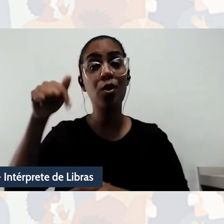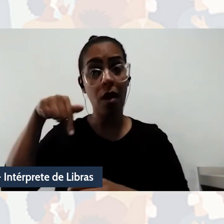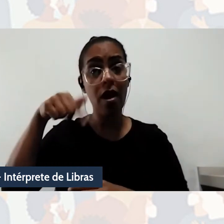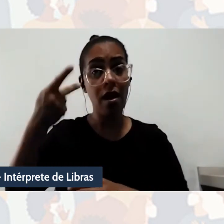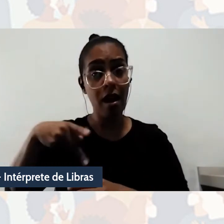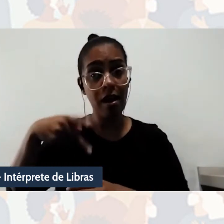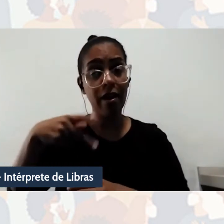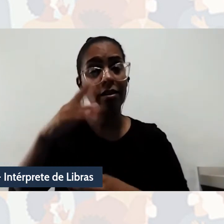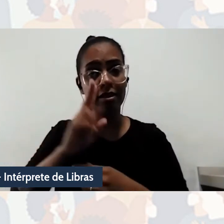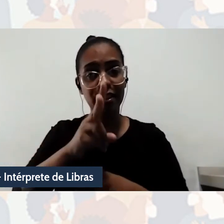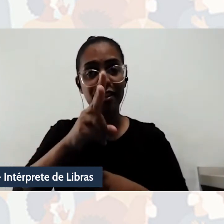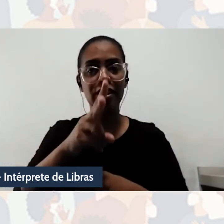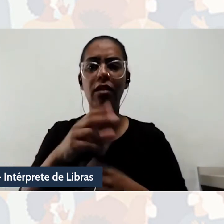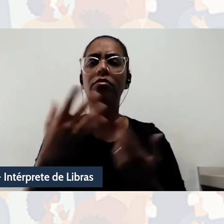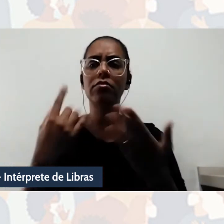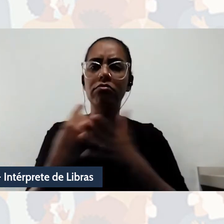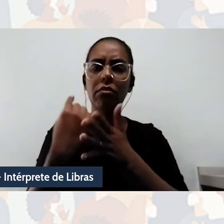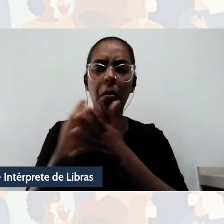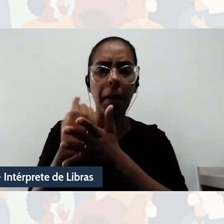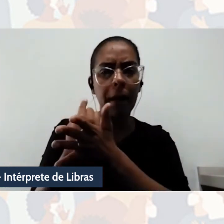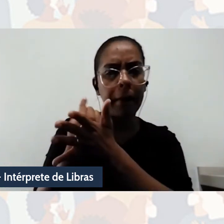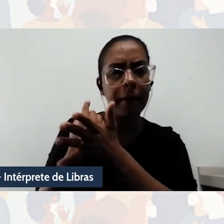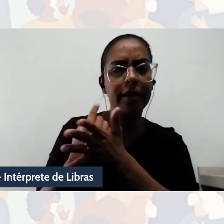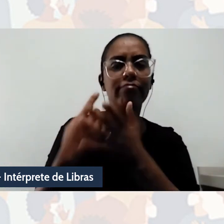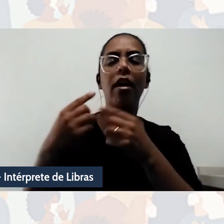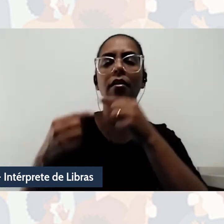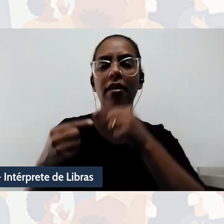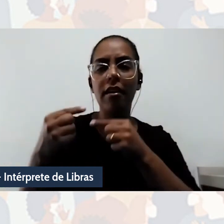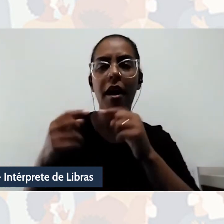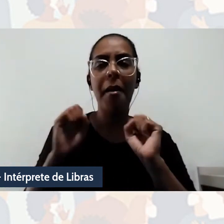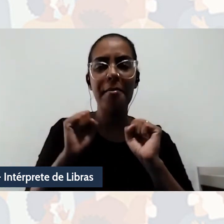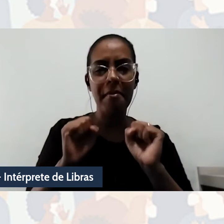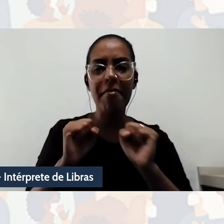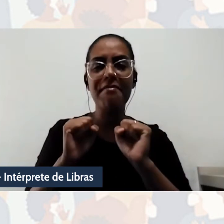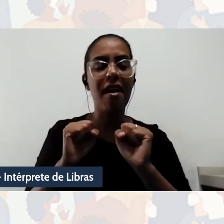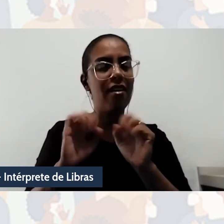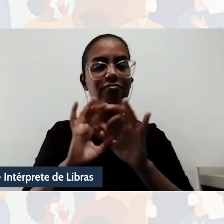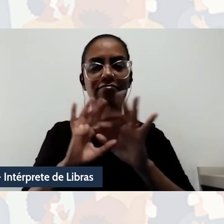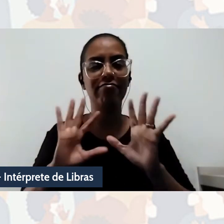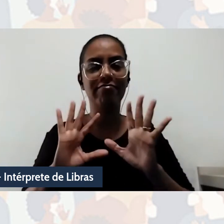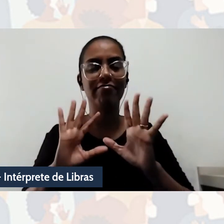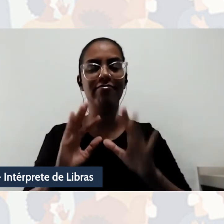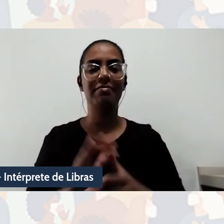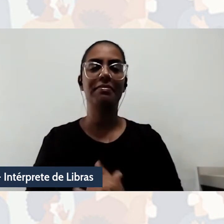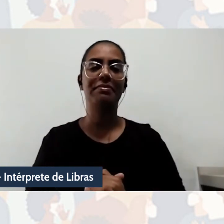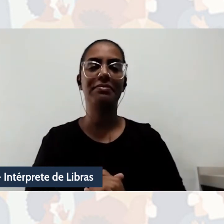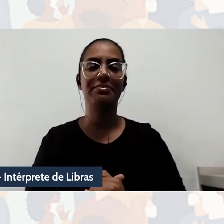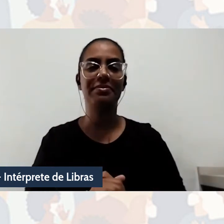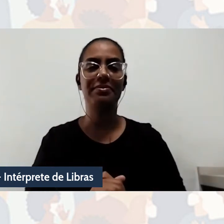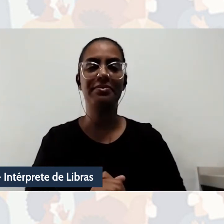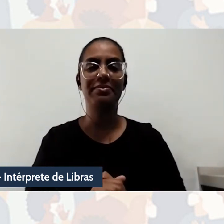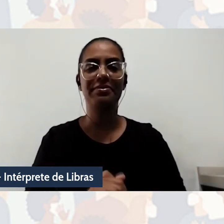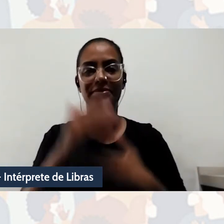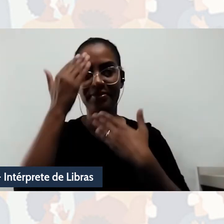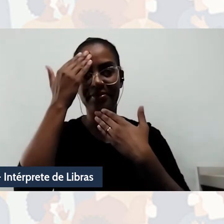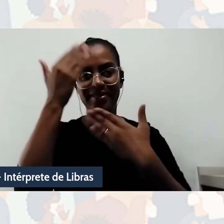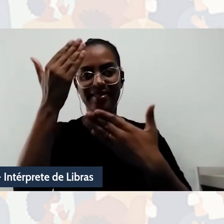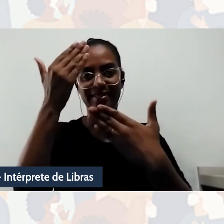os comentários, debates, perguntas que estejam aí, que possam surgir. Tá certo? Obrigada.